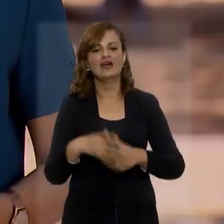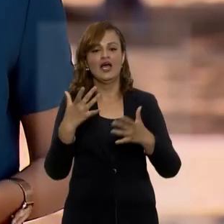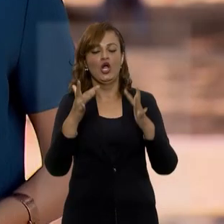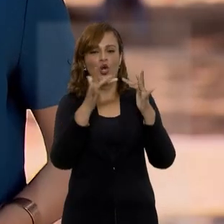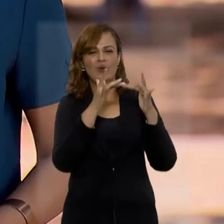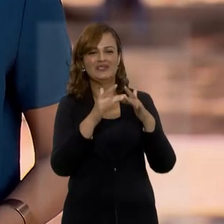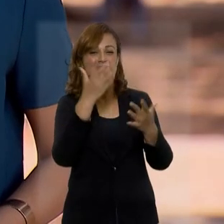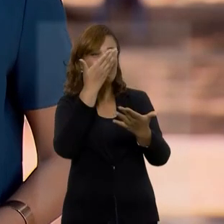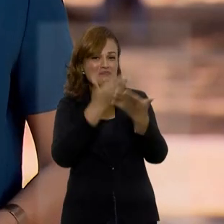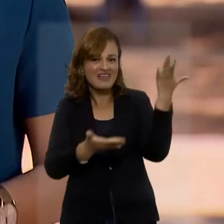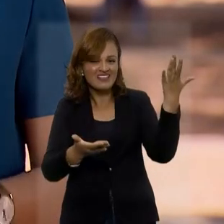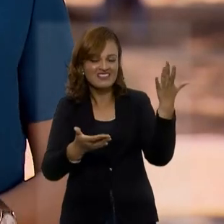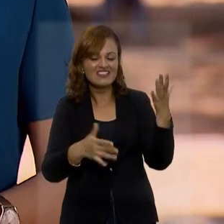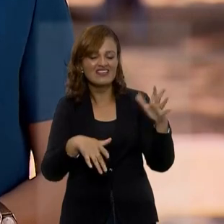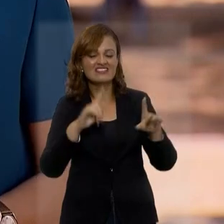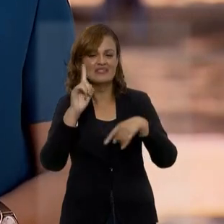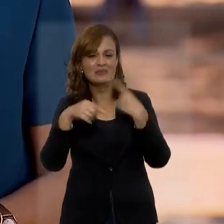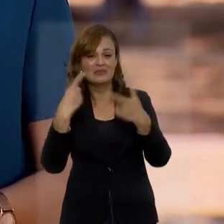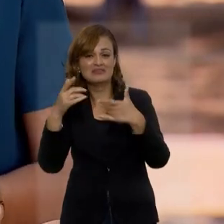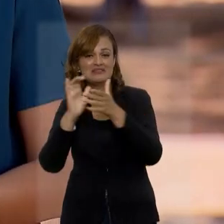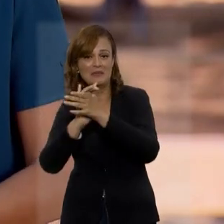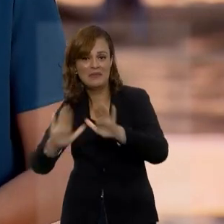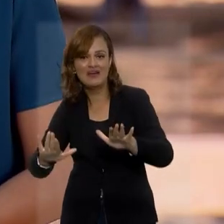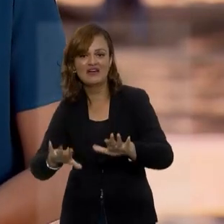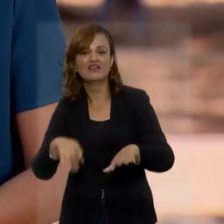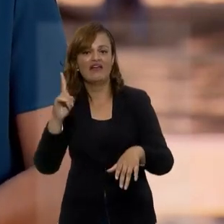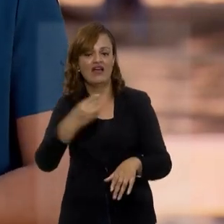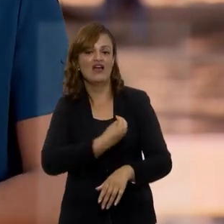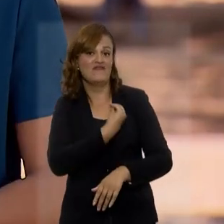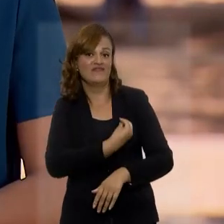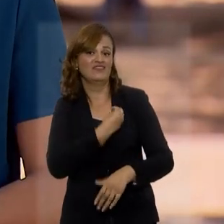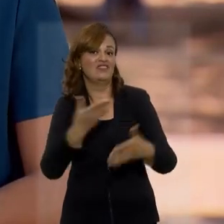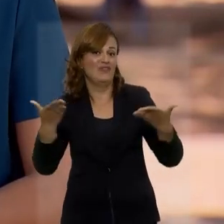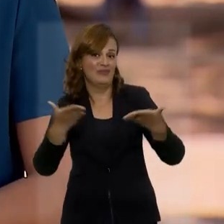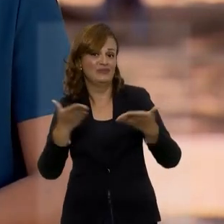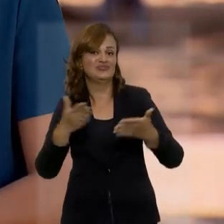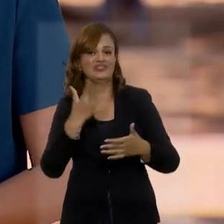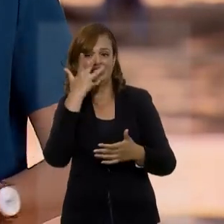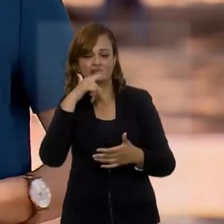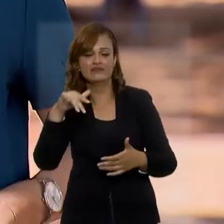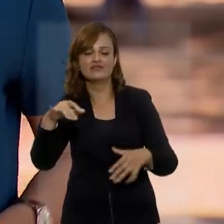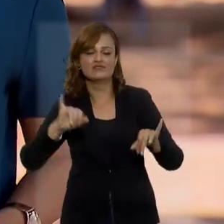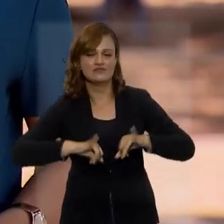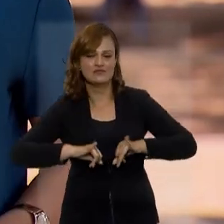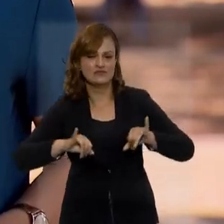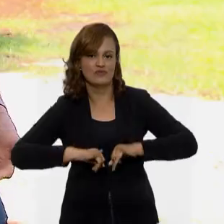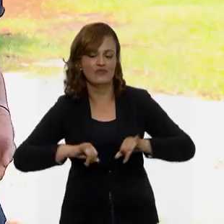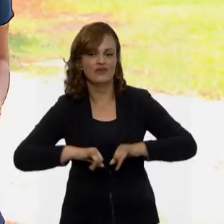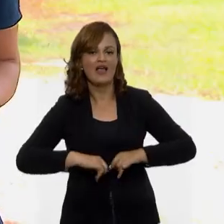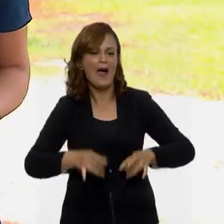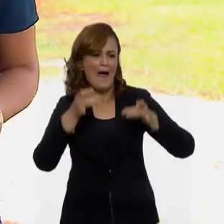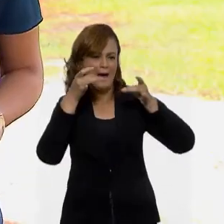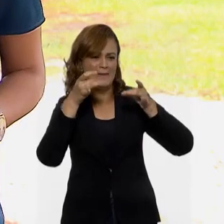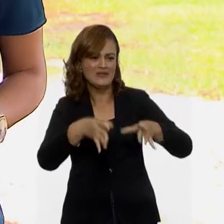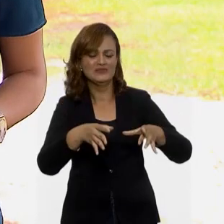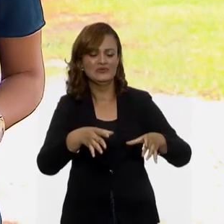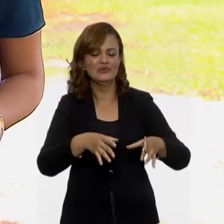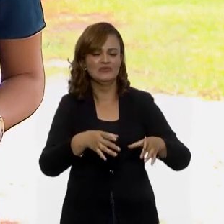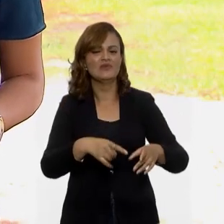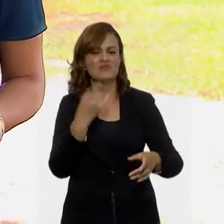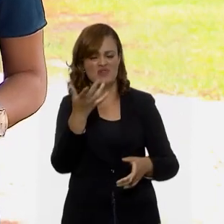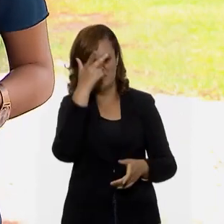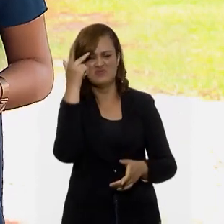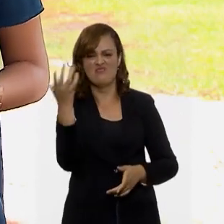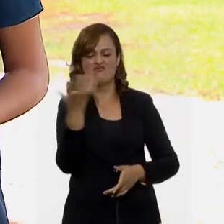A perda dos vínculos afetivos parentais após uma separação ainda é realidade de muitas crianças. No abandono afetivo,